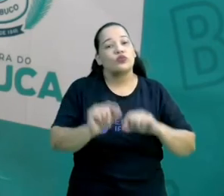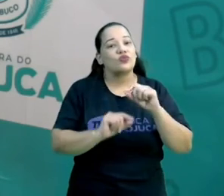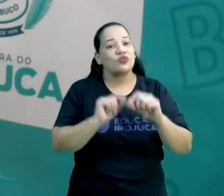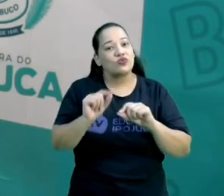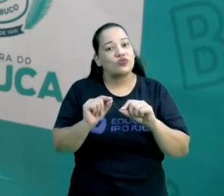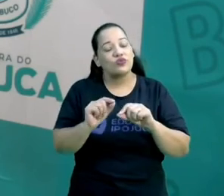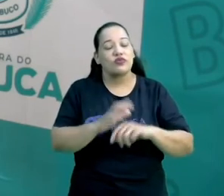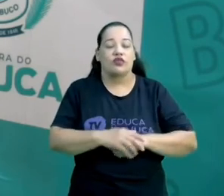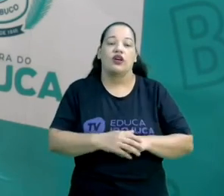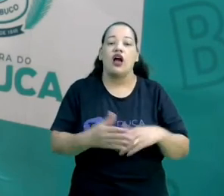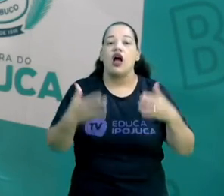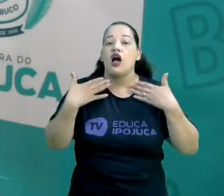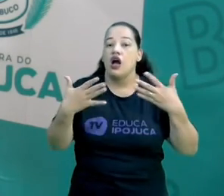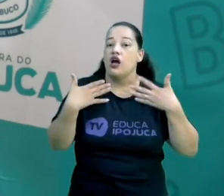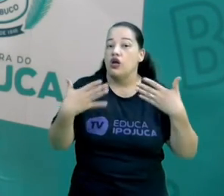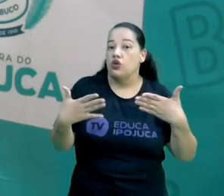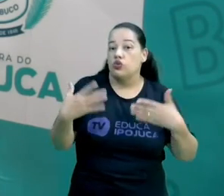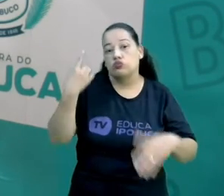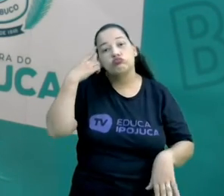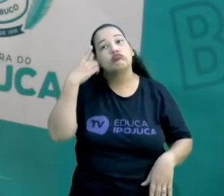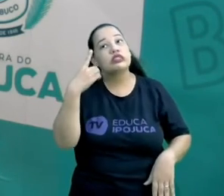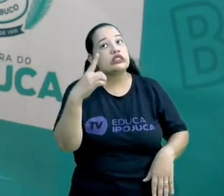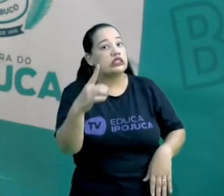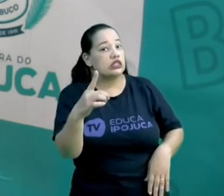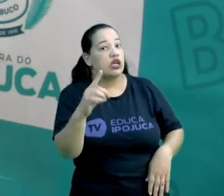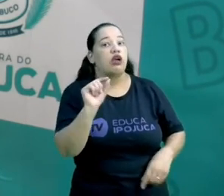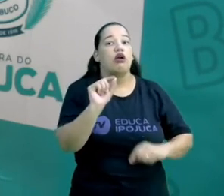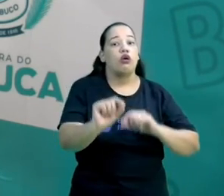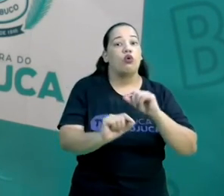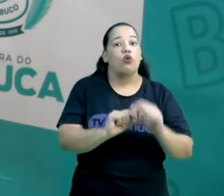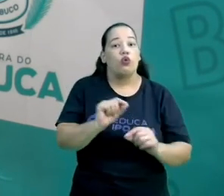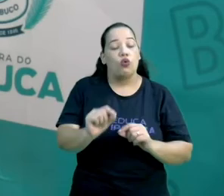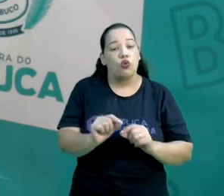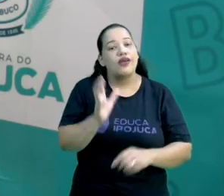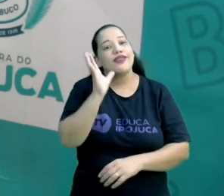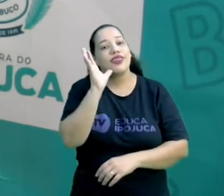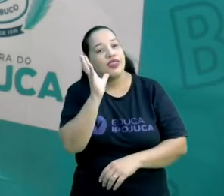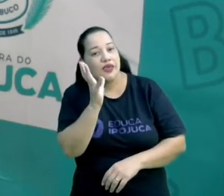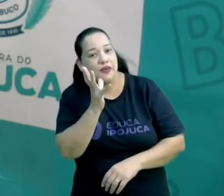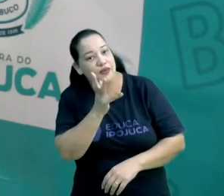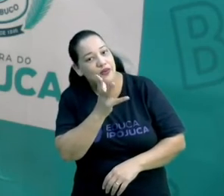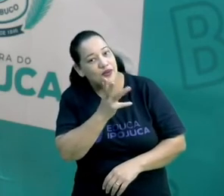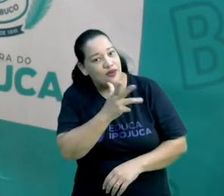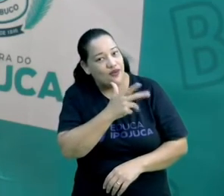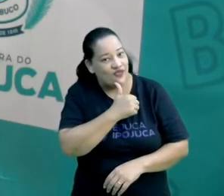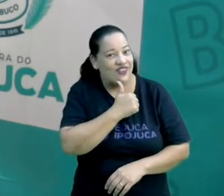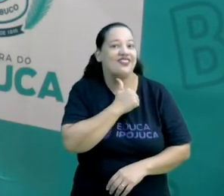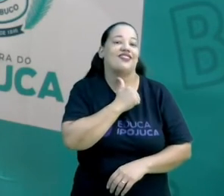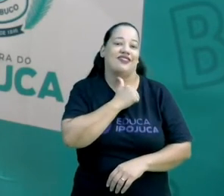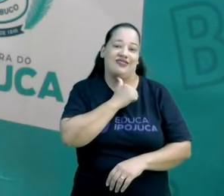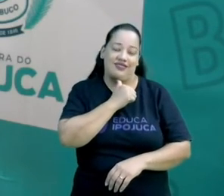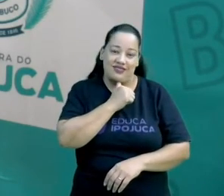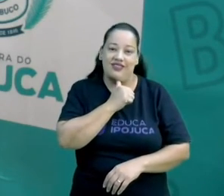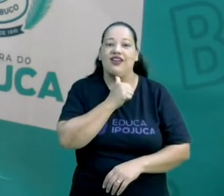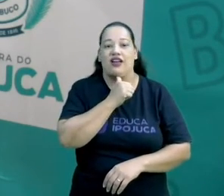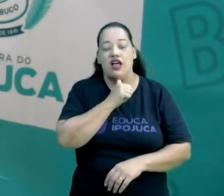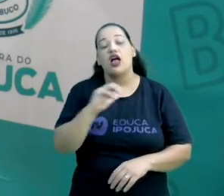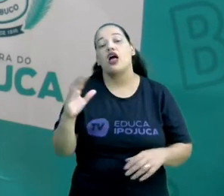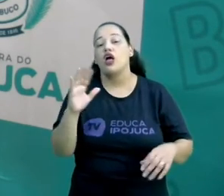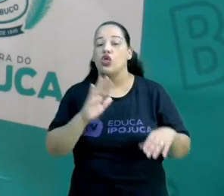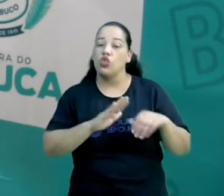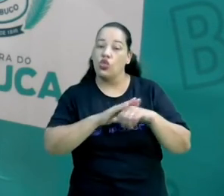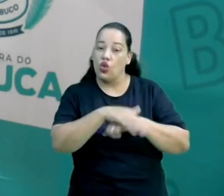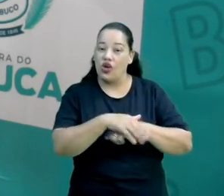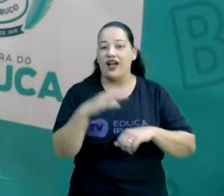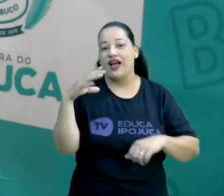no verão, os dias são mais longos do que a noite, e no inverno